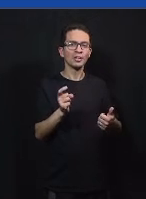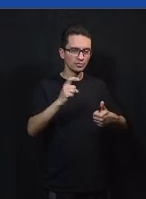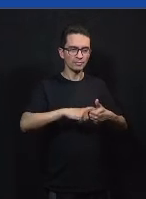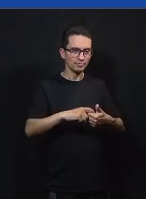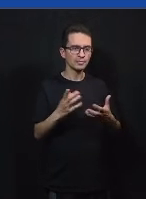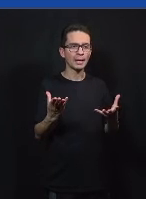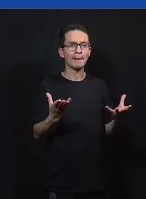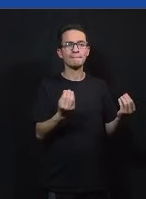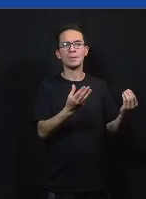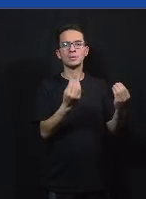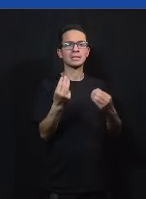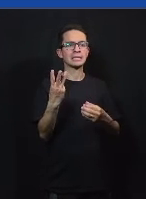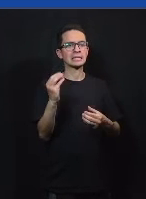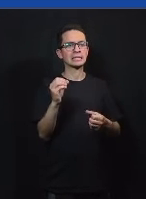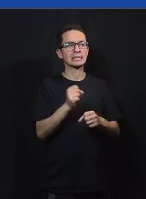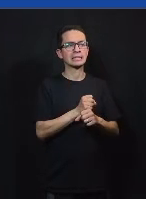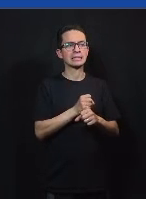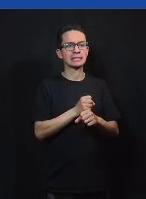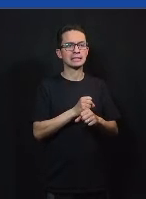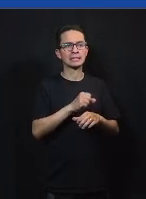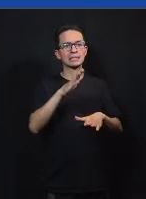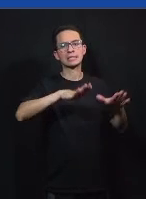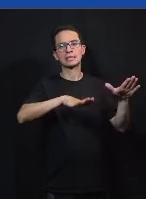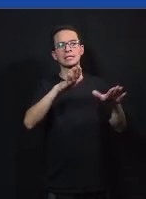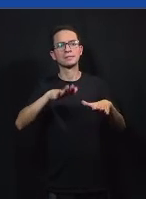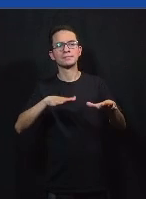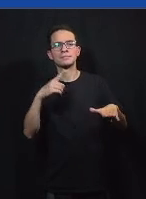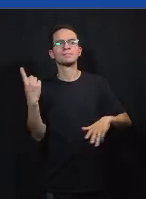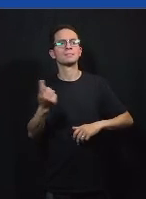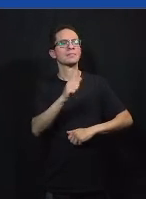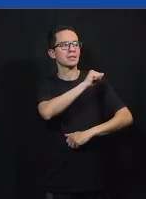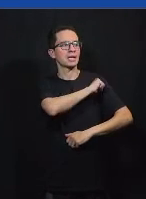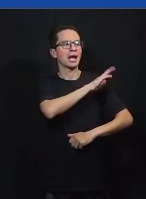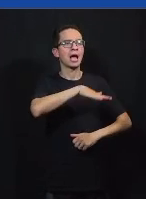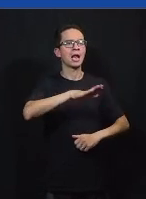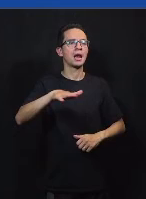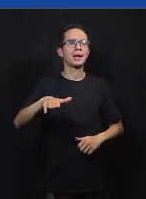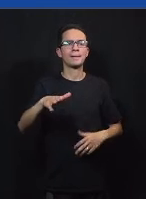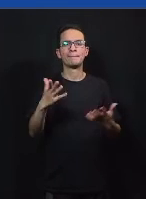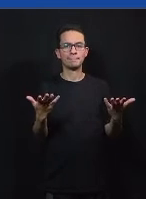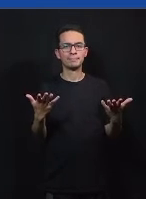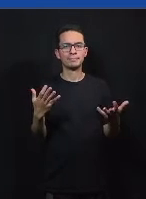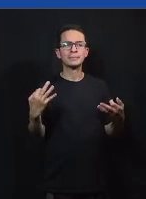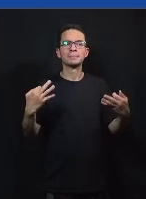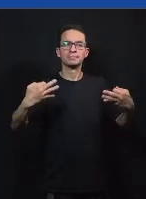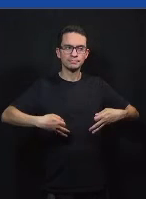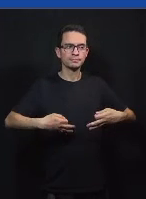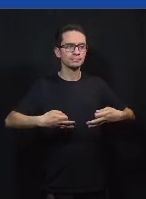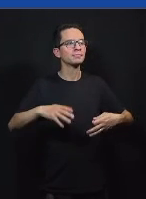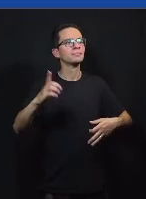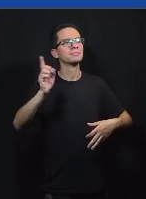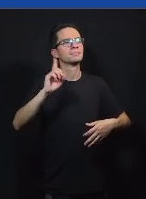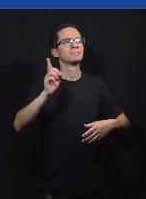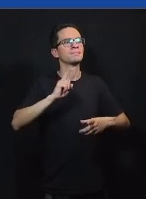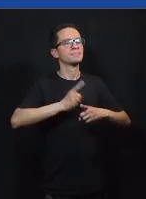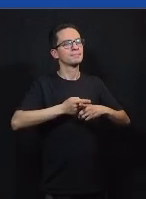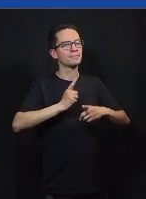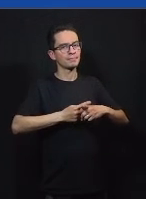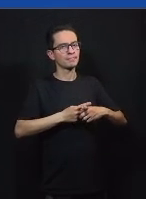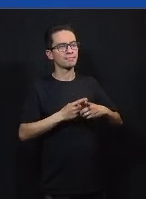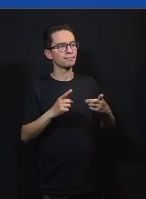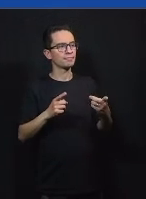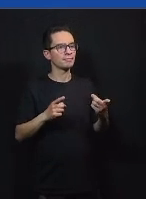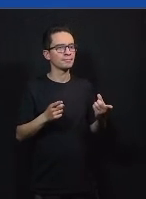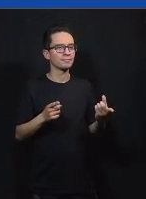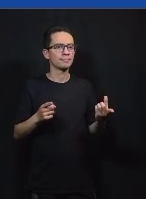fazer a tarefa de casa do que a gente defende para os nossos aulas e professores a gente não vai fazer uma afirmação sem ter uma substanciação de